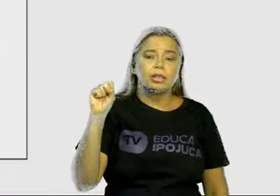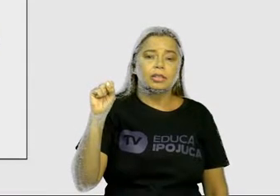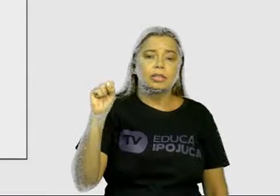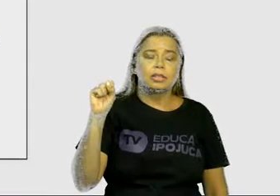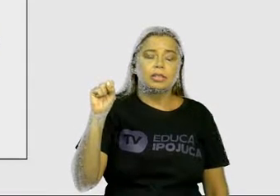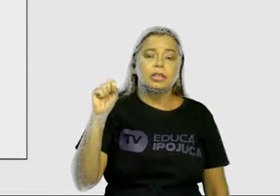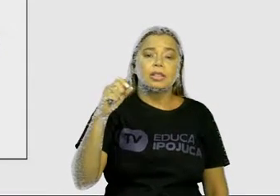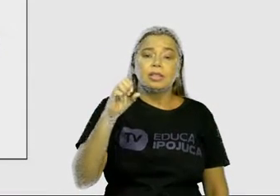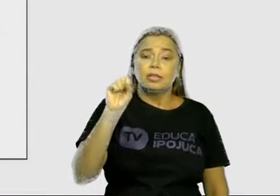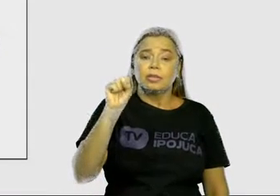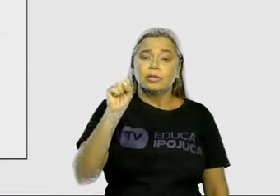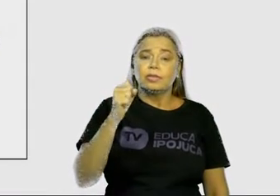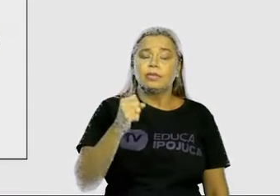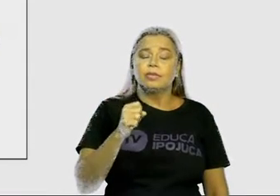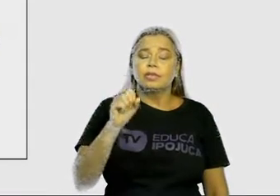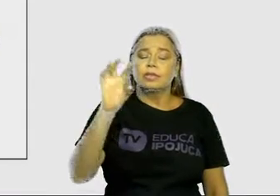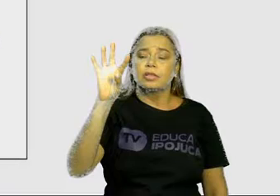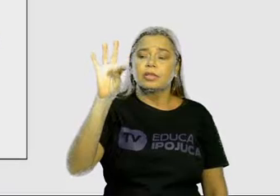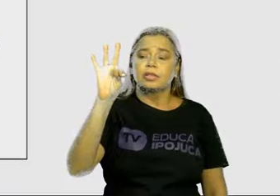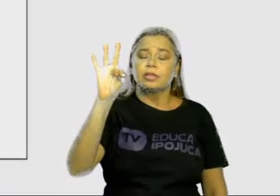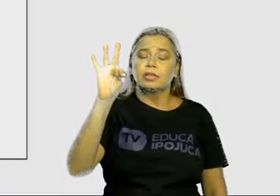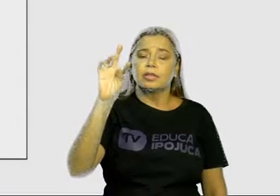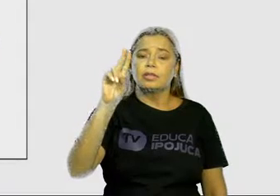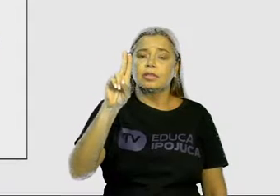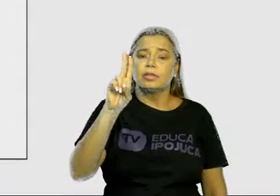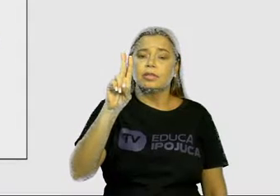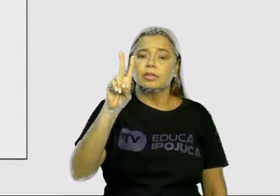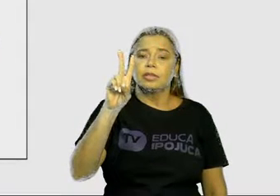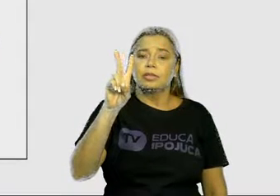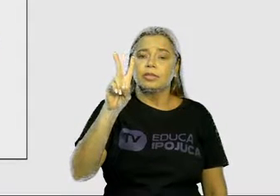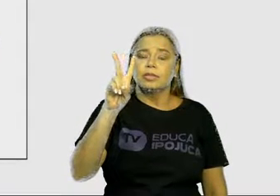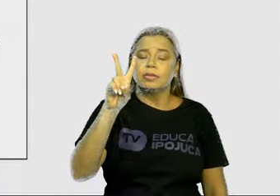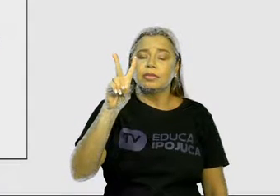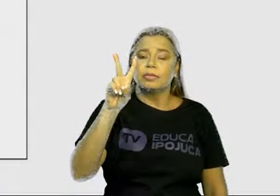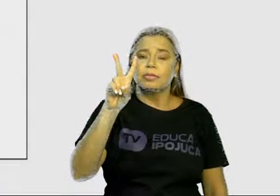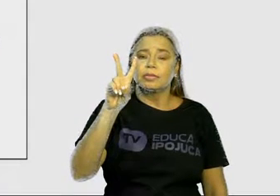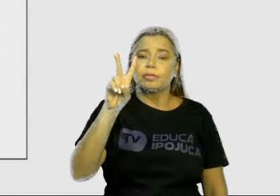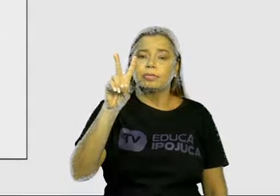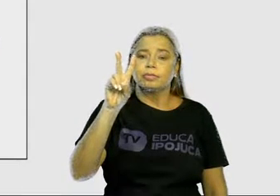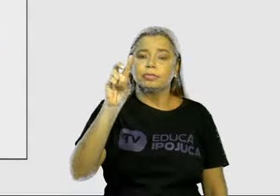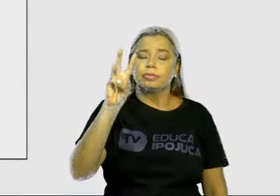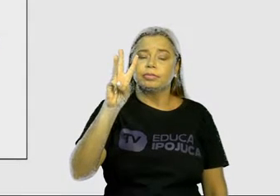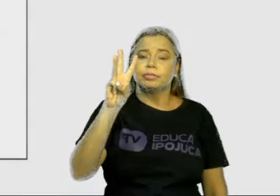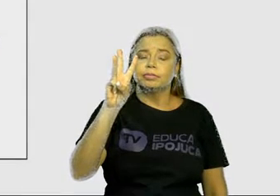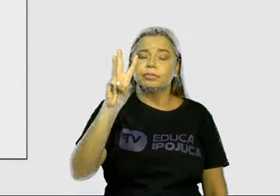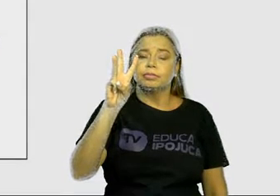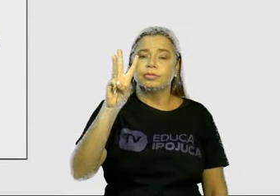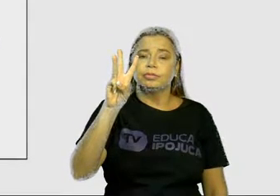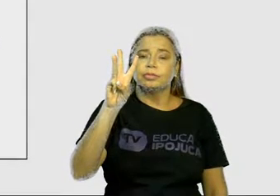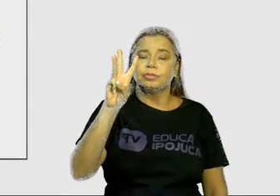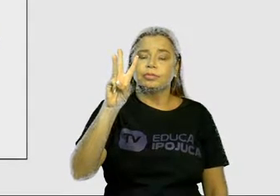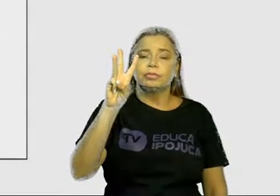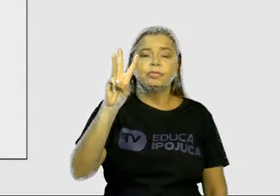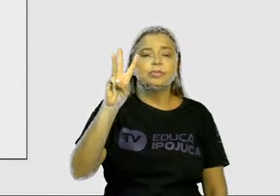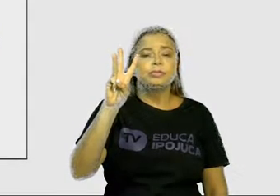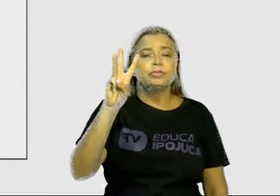S, T, U, V, W,